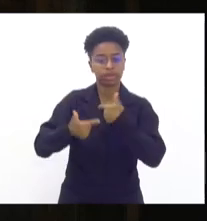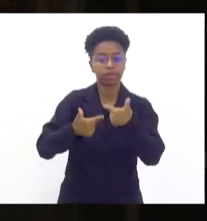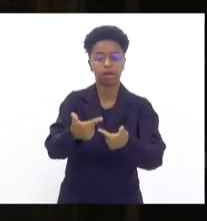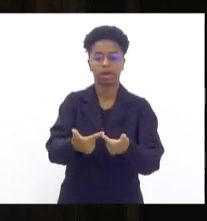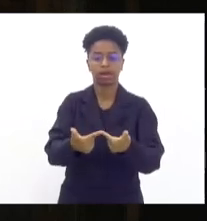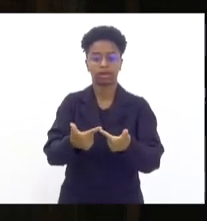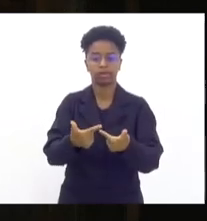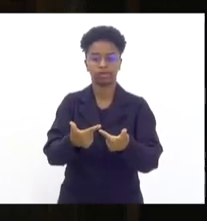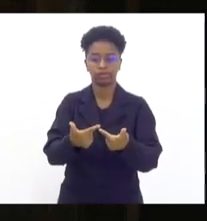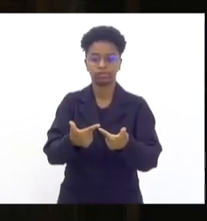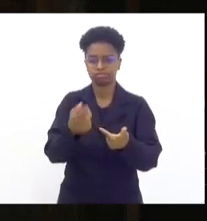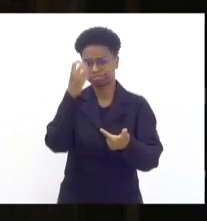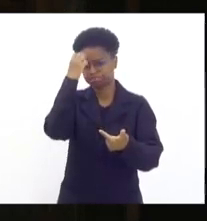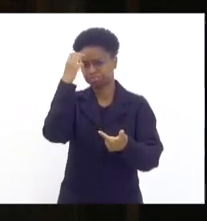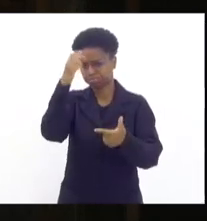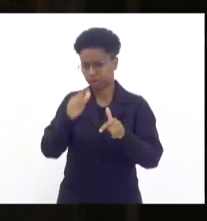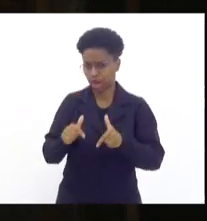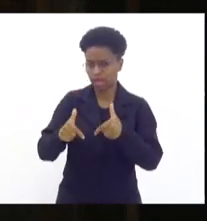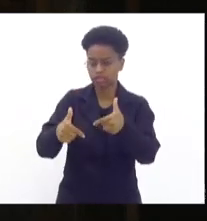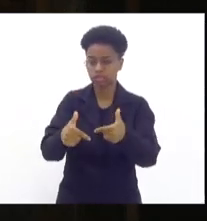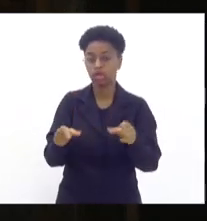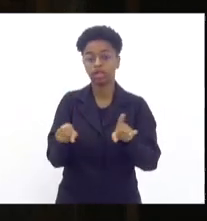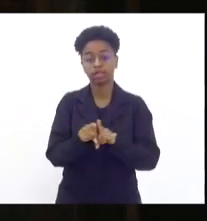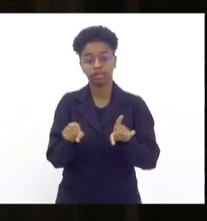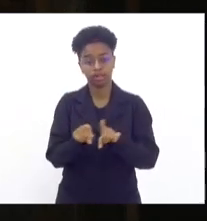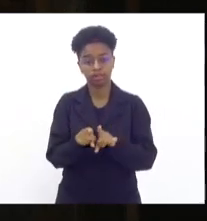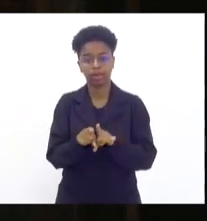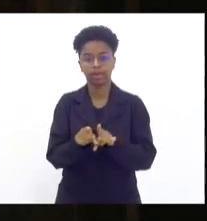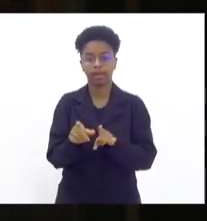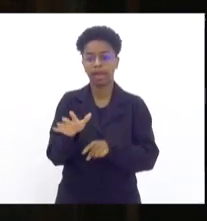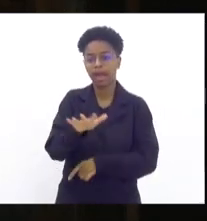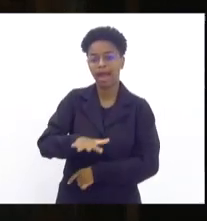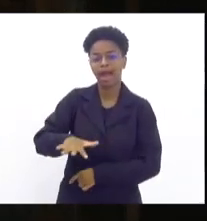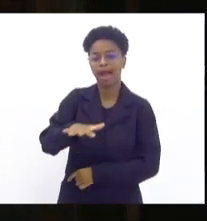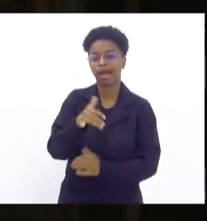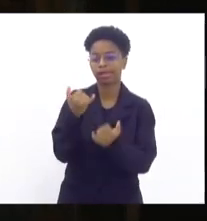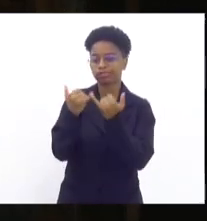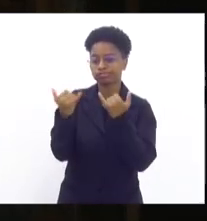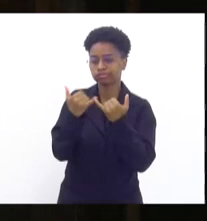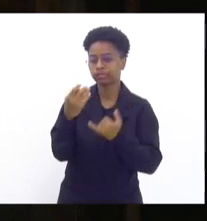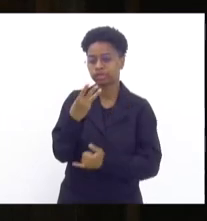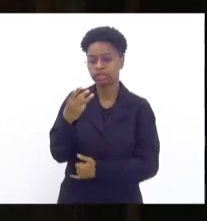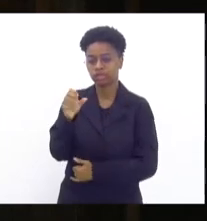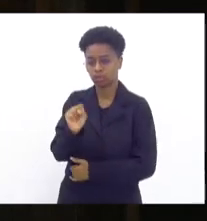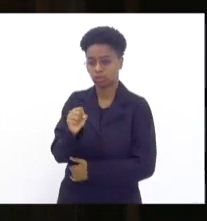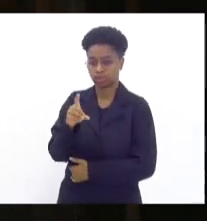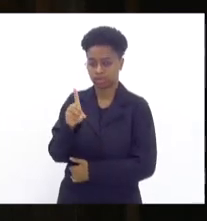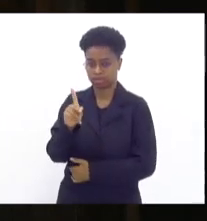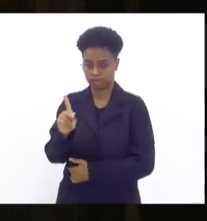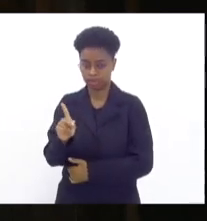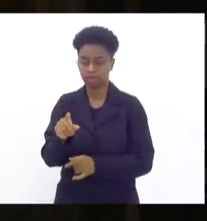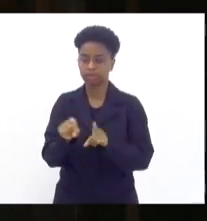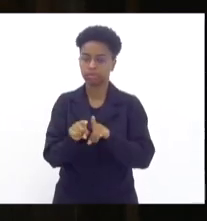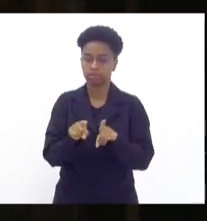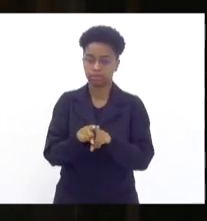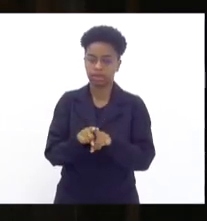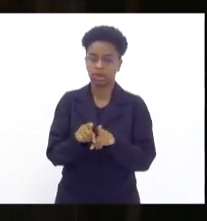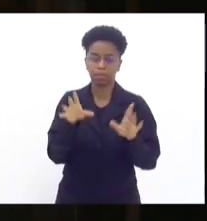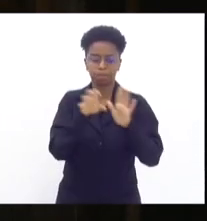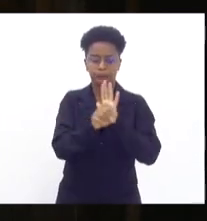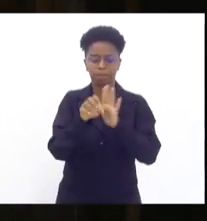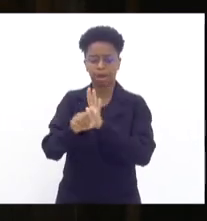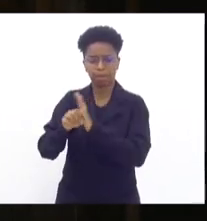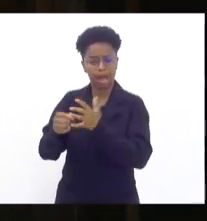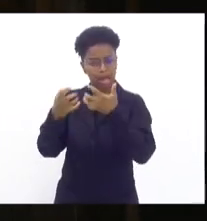inteligência, também numa área similar a 38 DP, com bastante roubo de